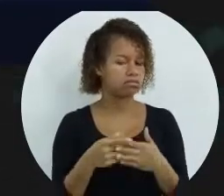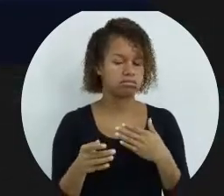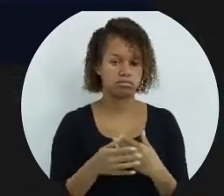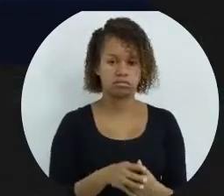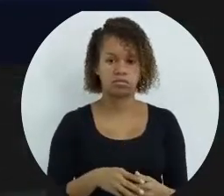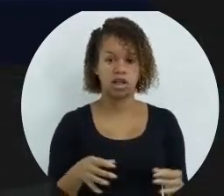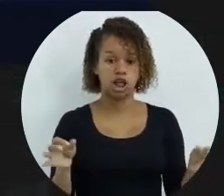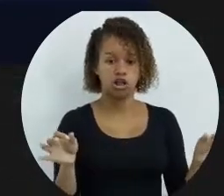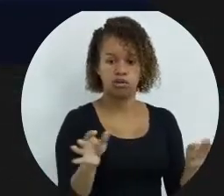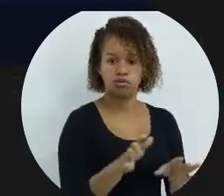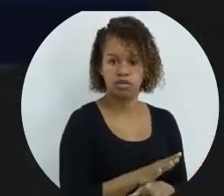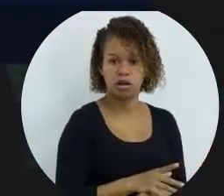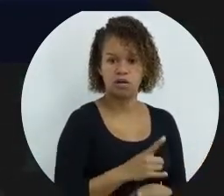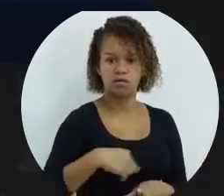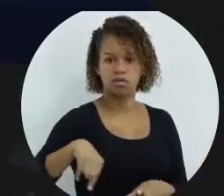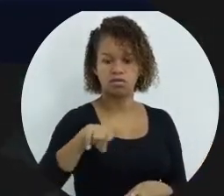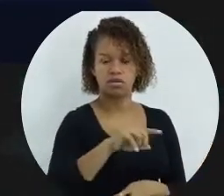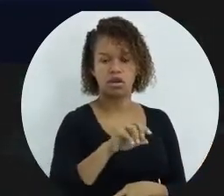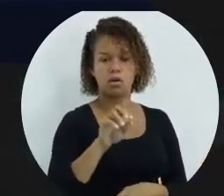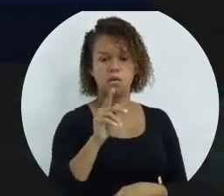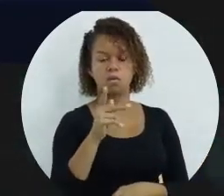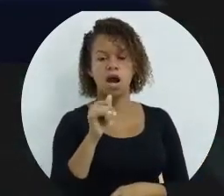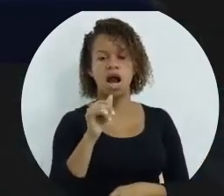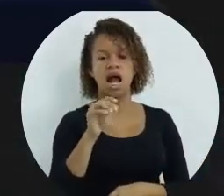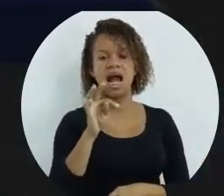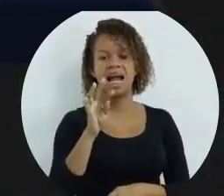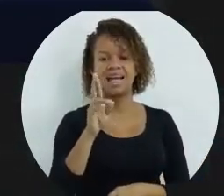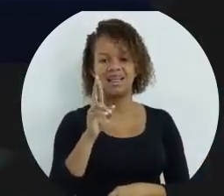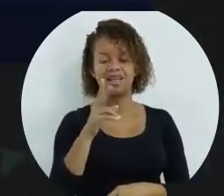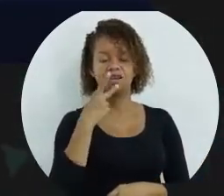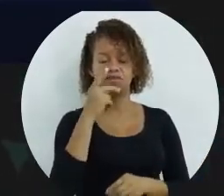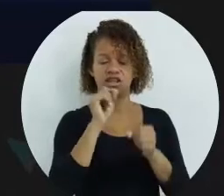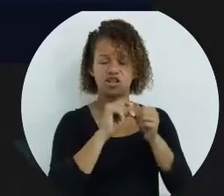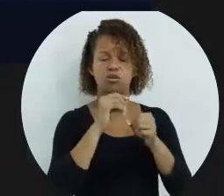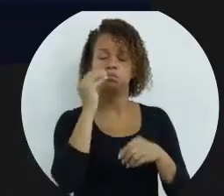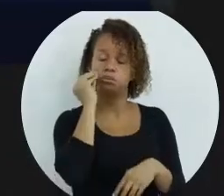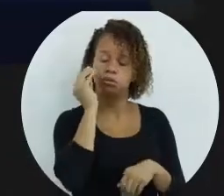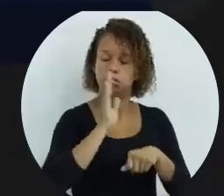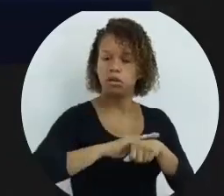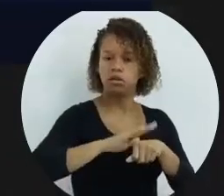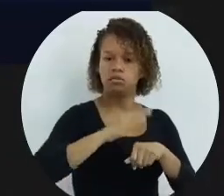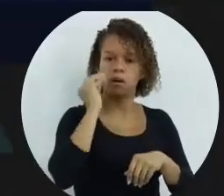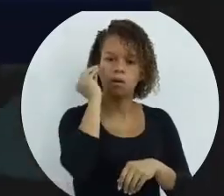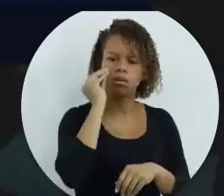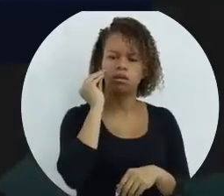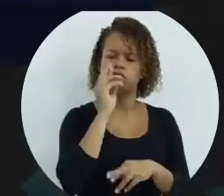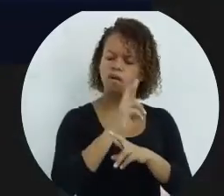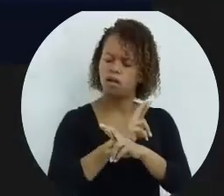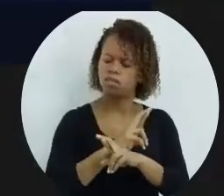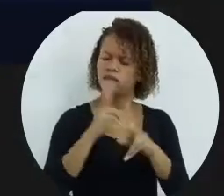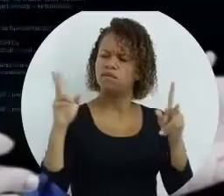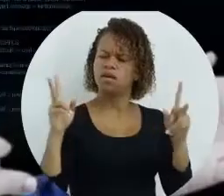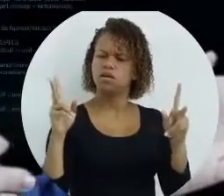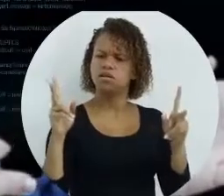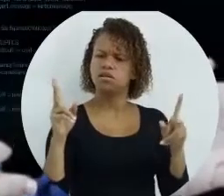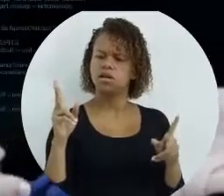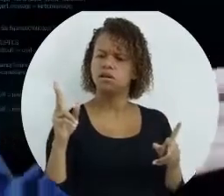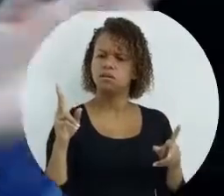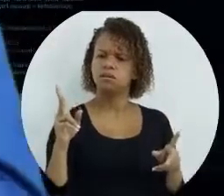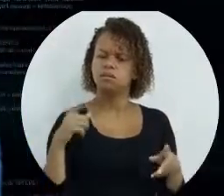jeito, e no final você vai ter o while, e é nesse momento que ele faz o teste. Então, qual é a diferença do while,